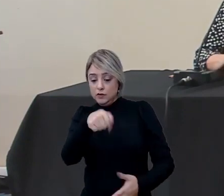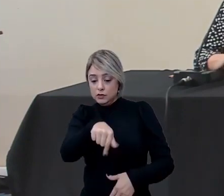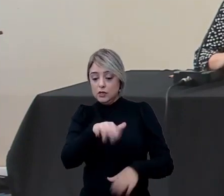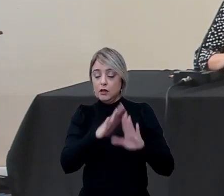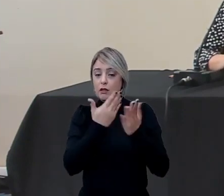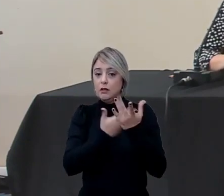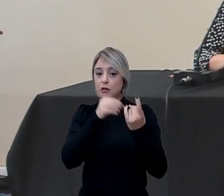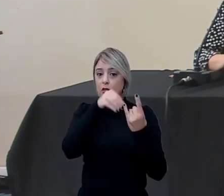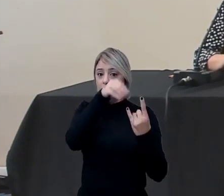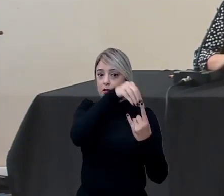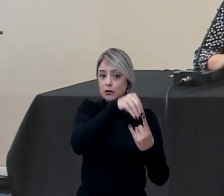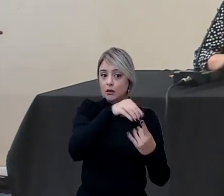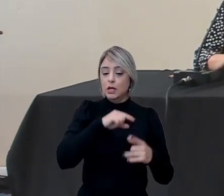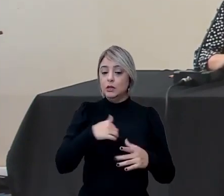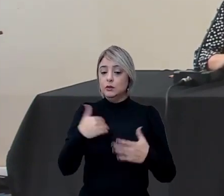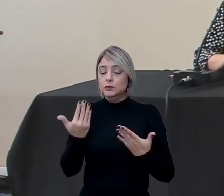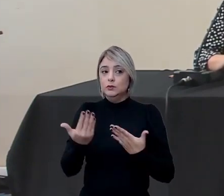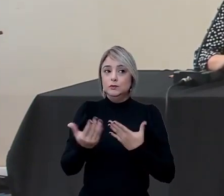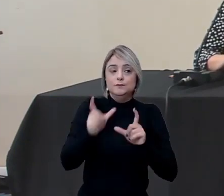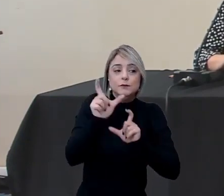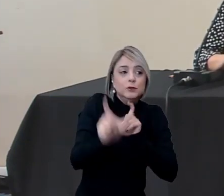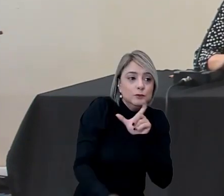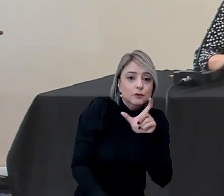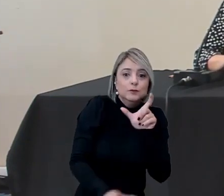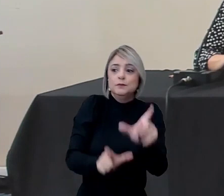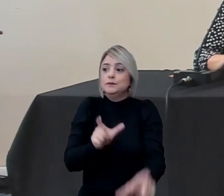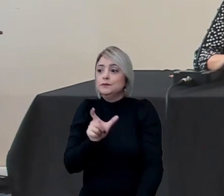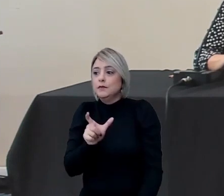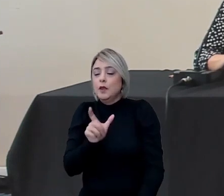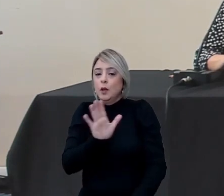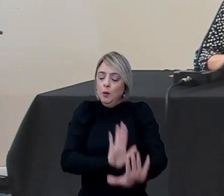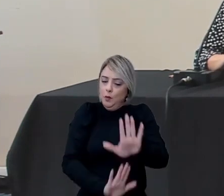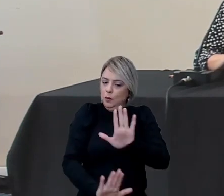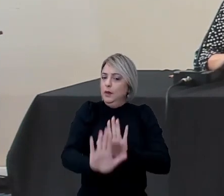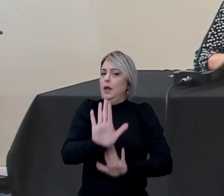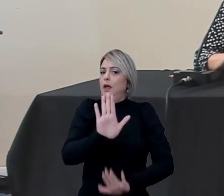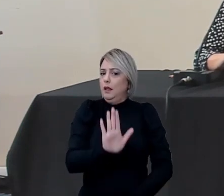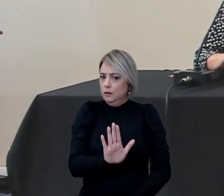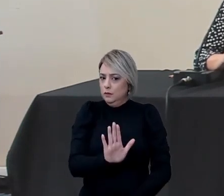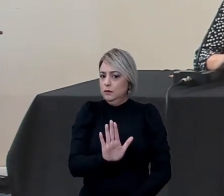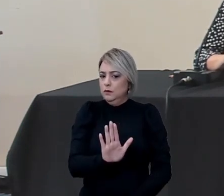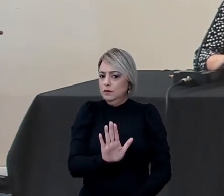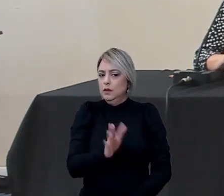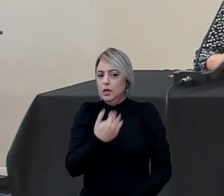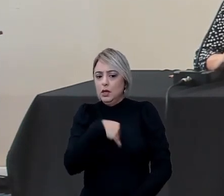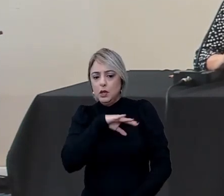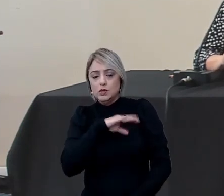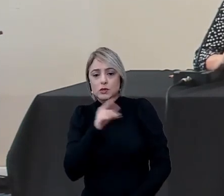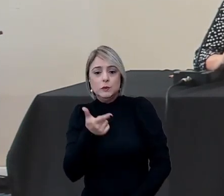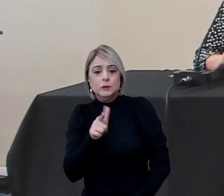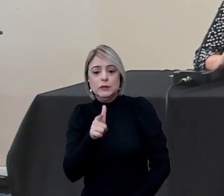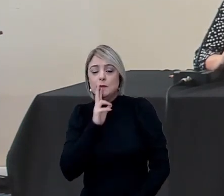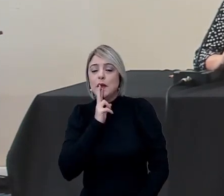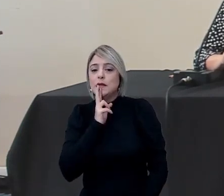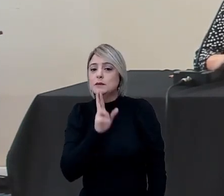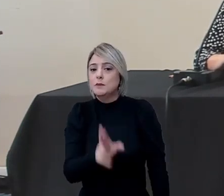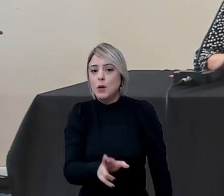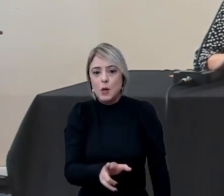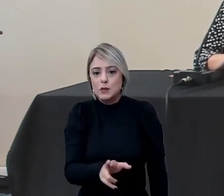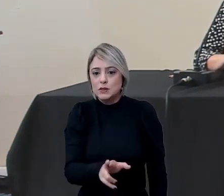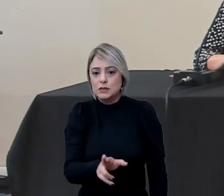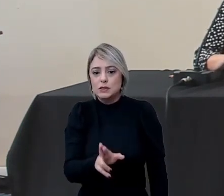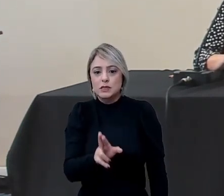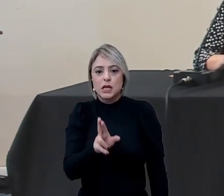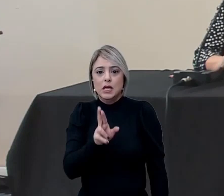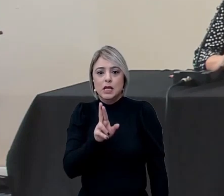tudo de uma forma ainda muito cautelosa. A gente não tem respostas